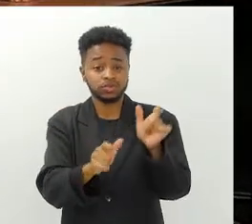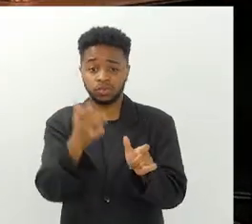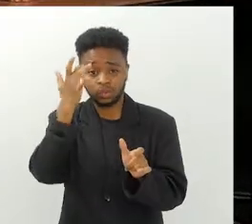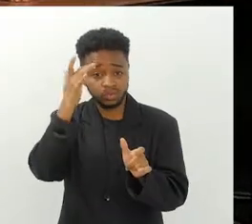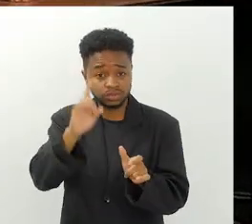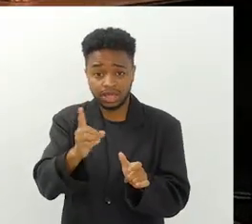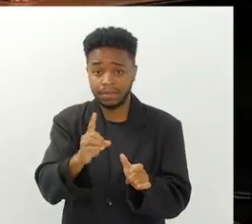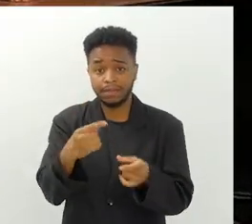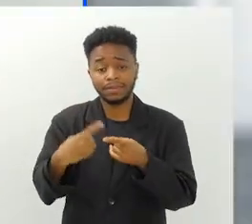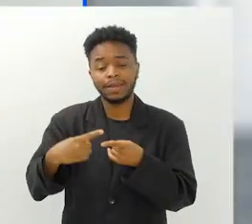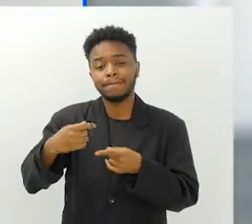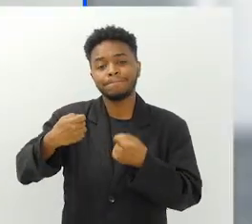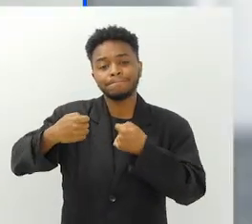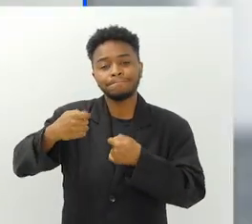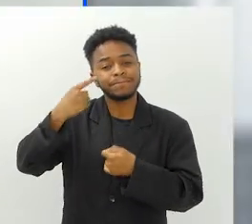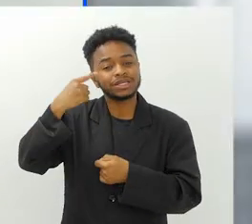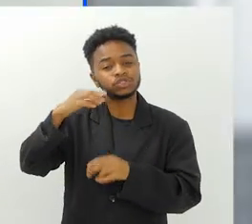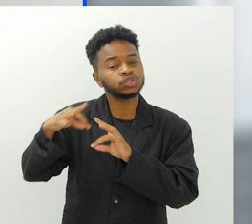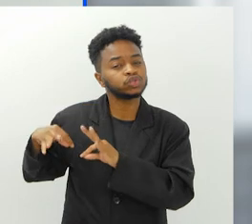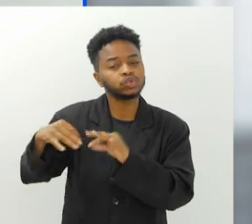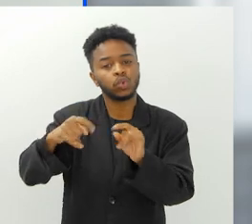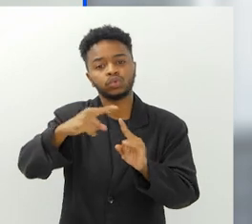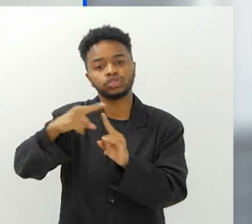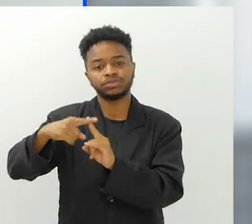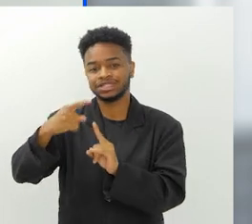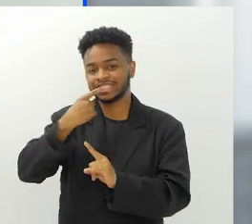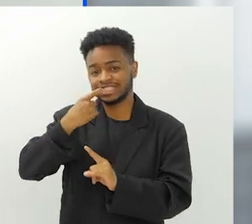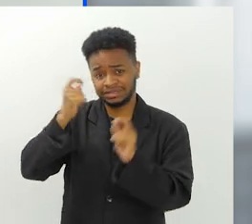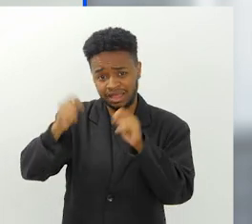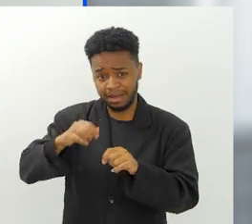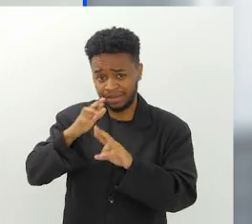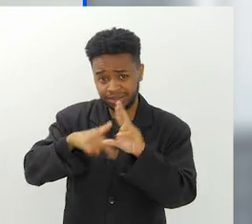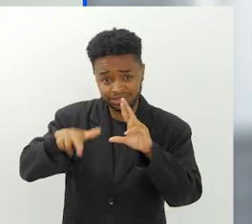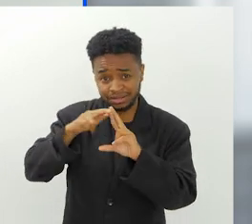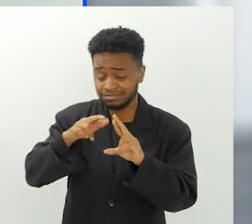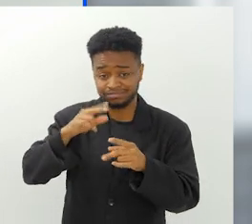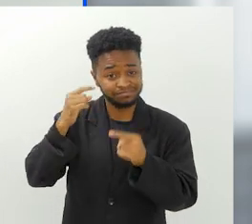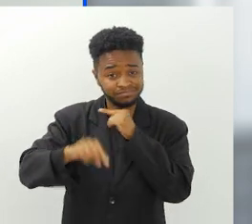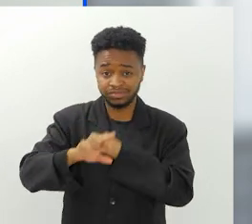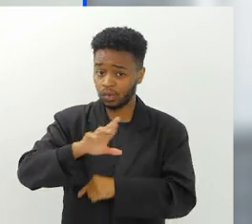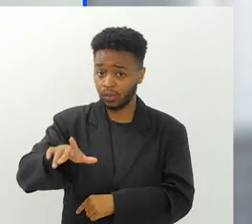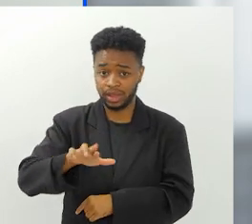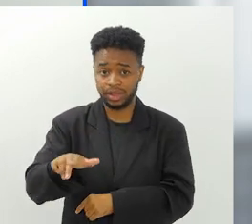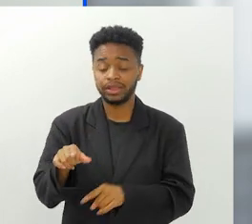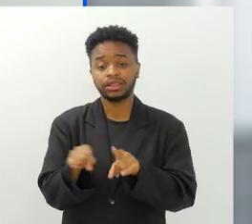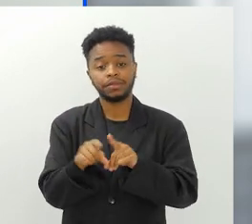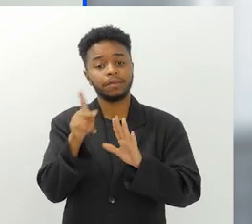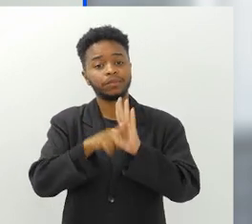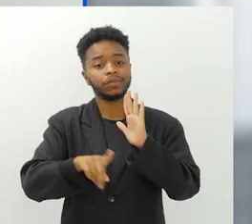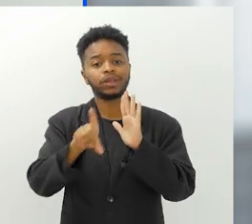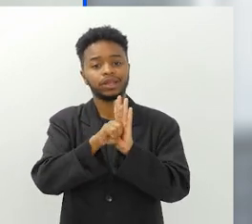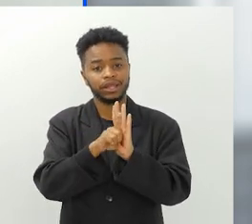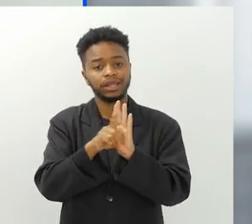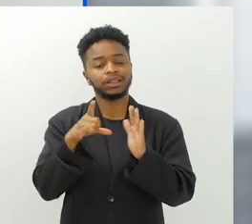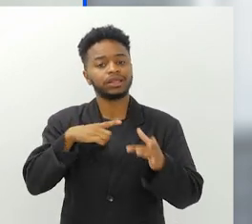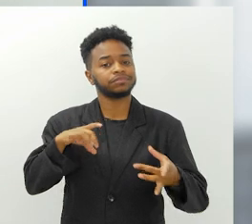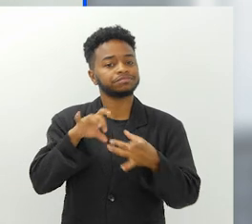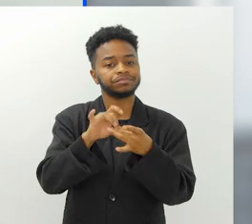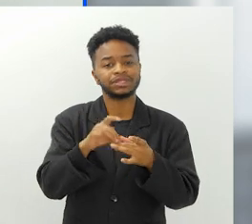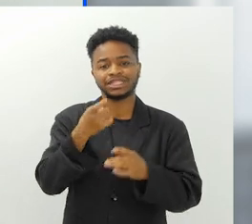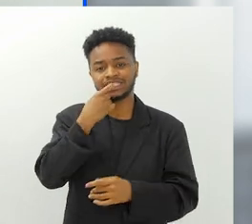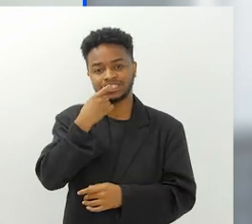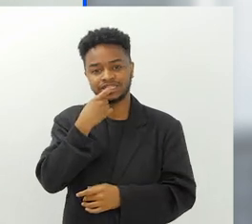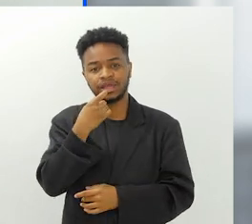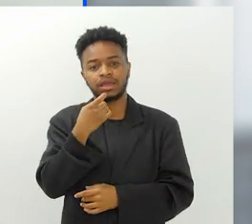gente não fala nisso, as pessoas não sabem, acham que tudo que a embalagem é reciclável e não é verdade. Então, respondendo a isso também, é um projeto de lei que